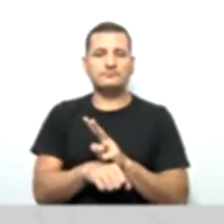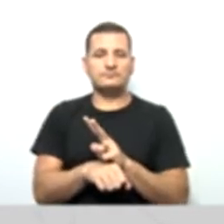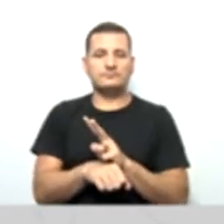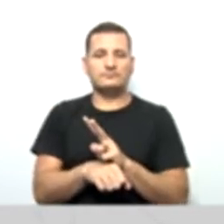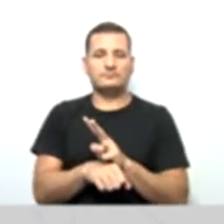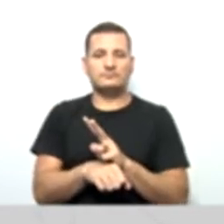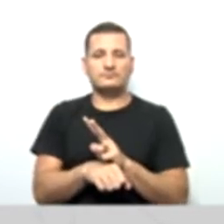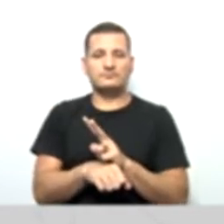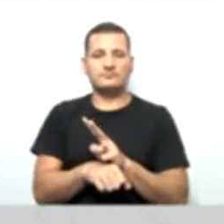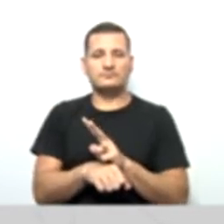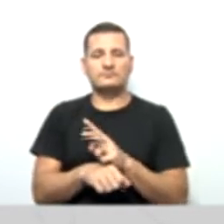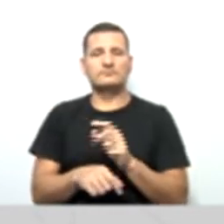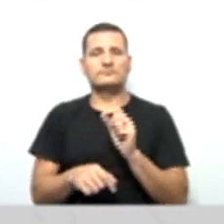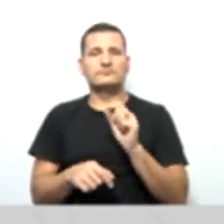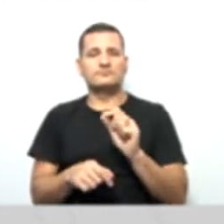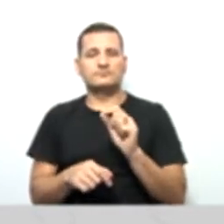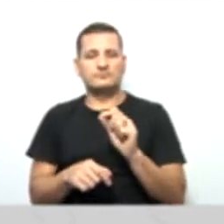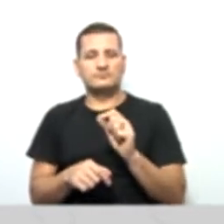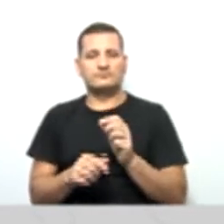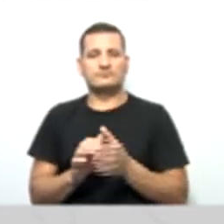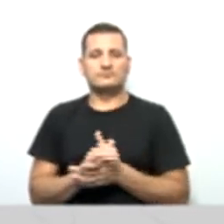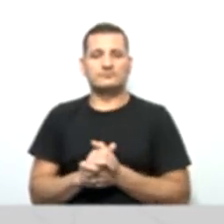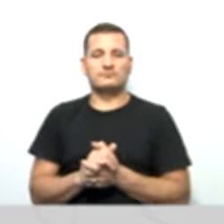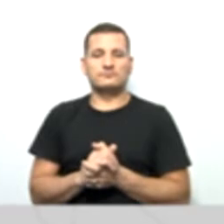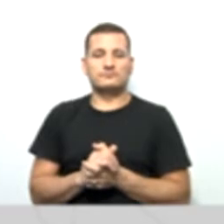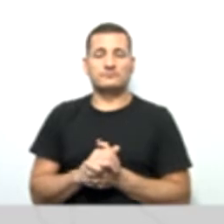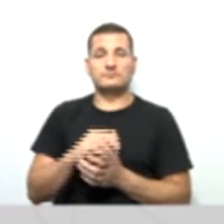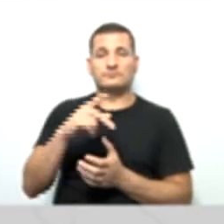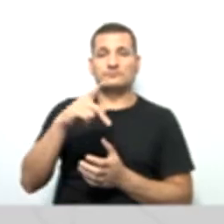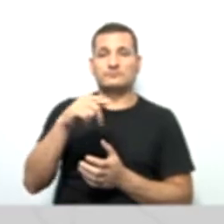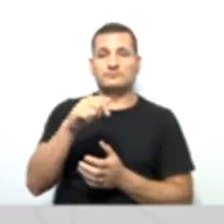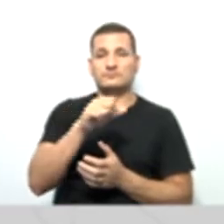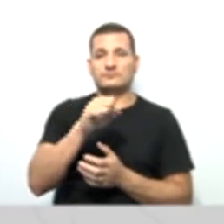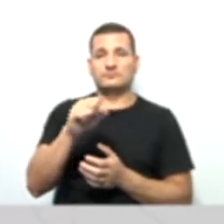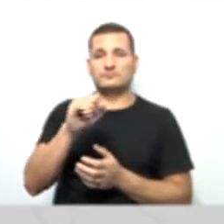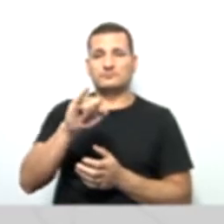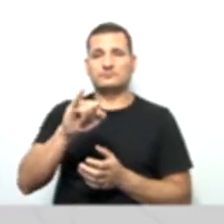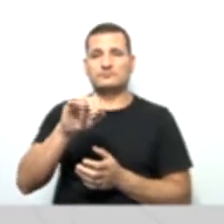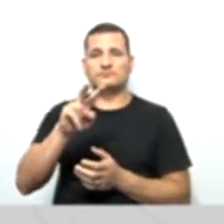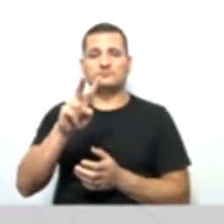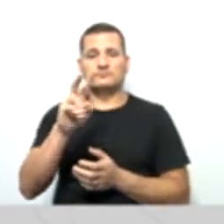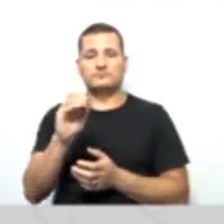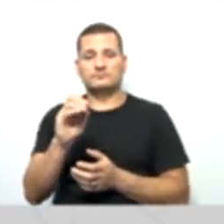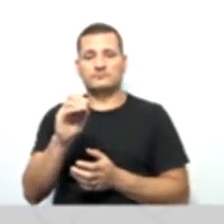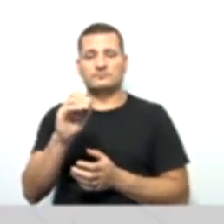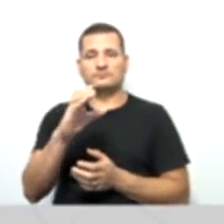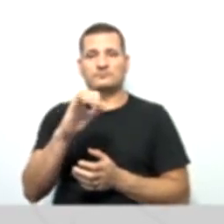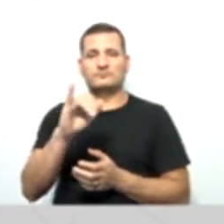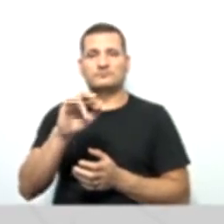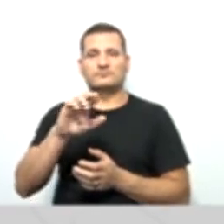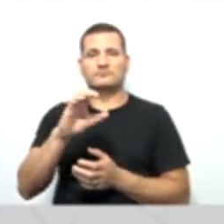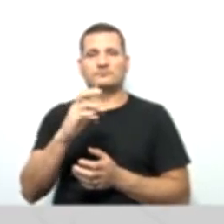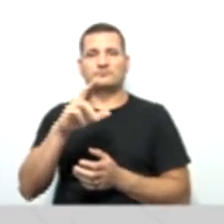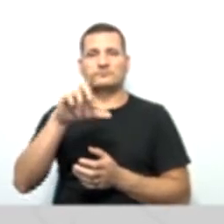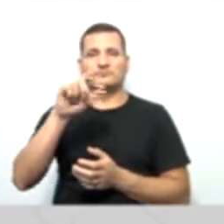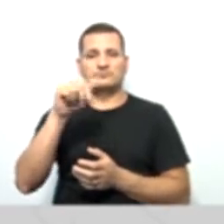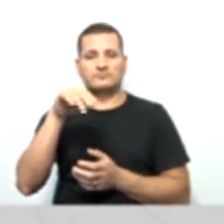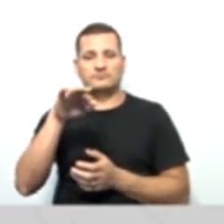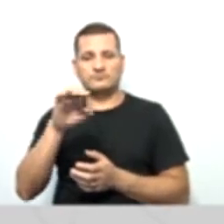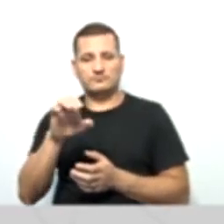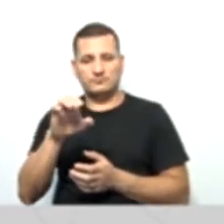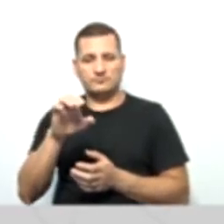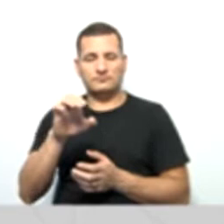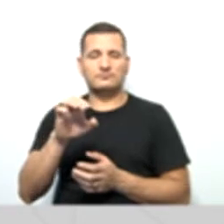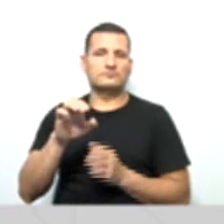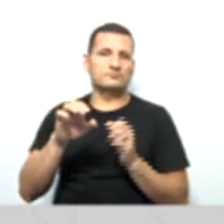devem ser classificados entre o passivo circulante e o passivo exigível, né? Que também é que esse